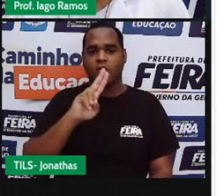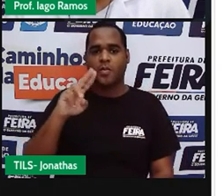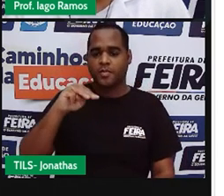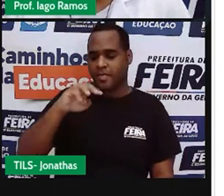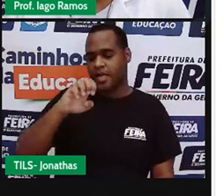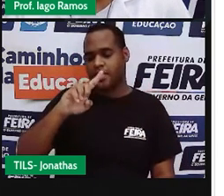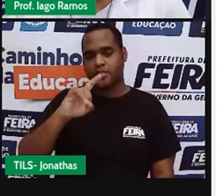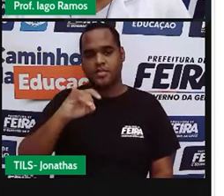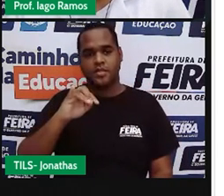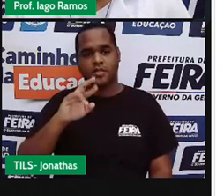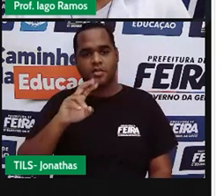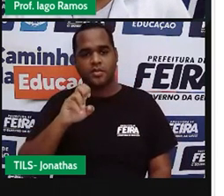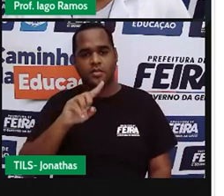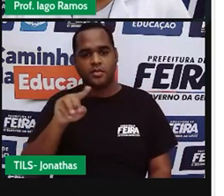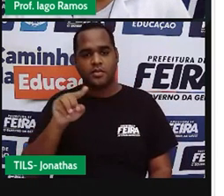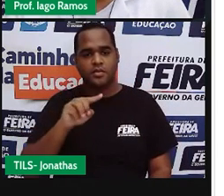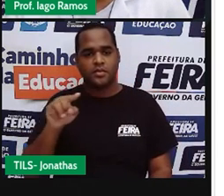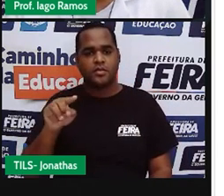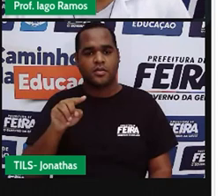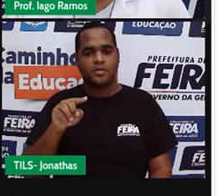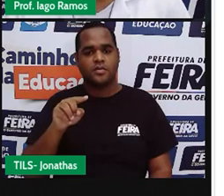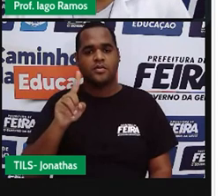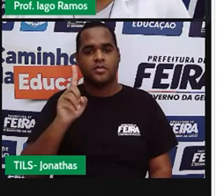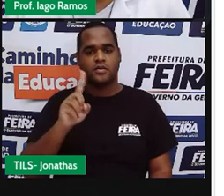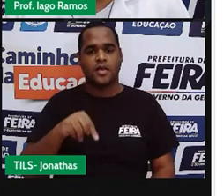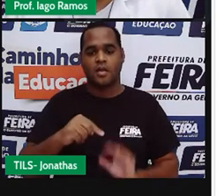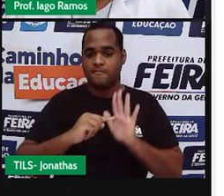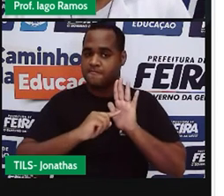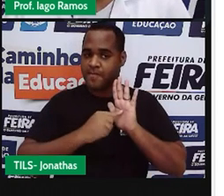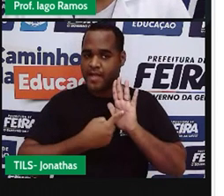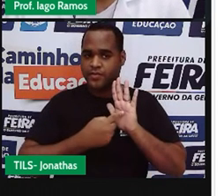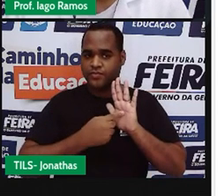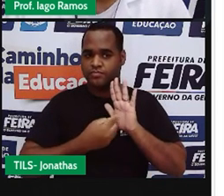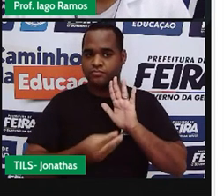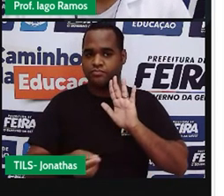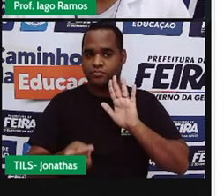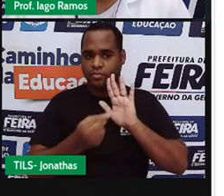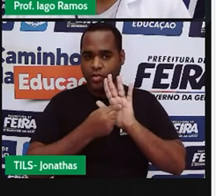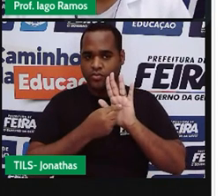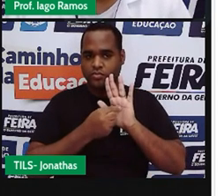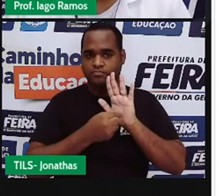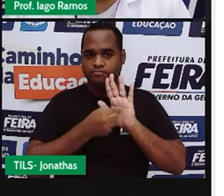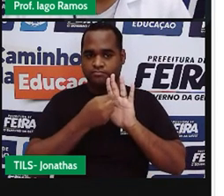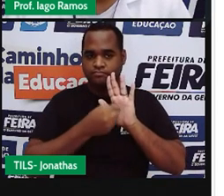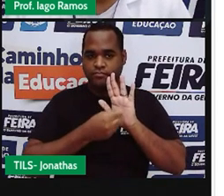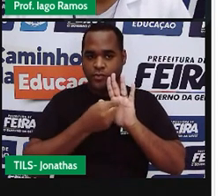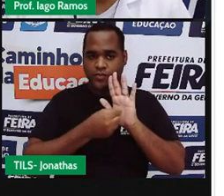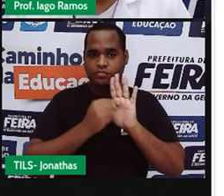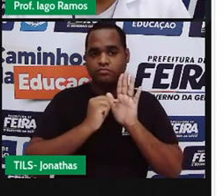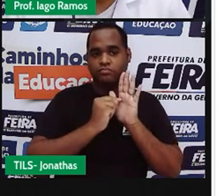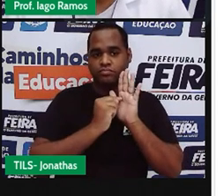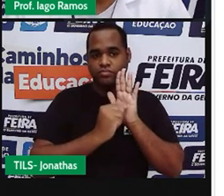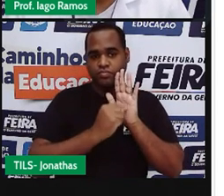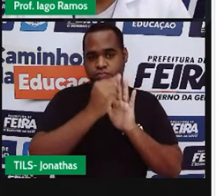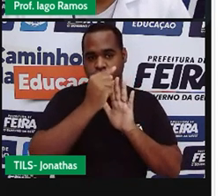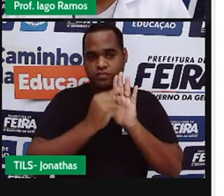que na verdade já tá escrito, vou levar lá pra cima, o que é uma reta mediatriz